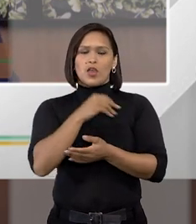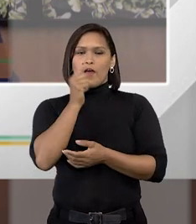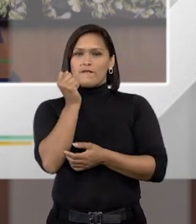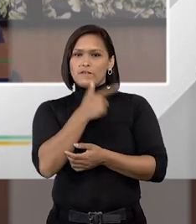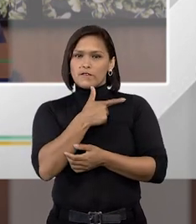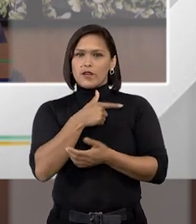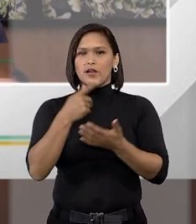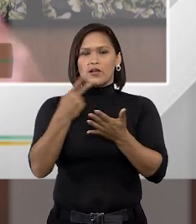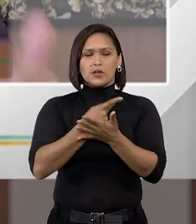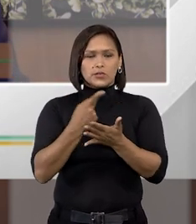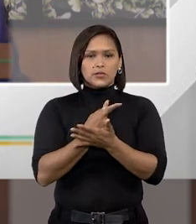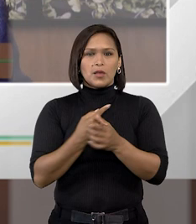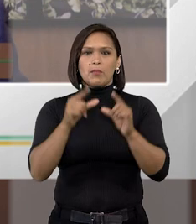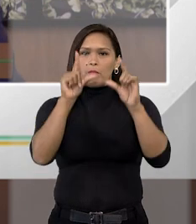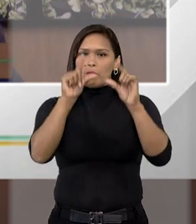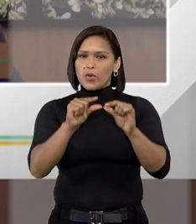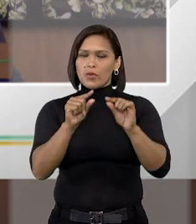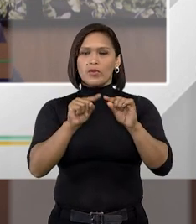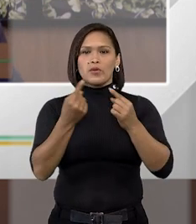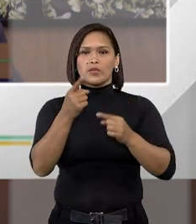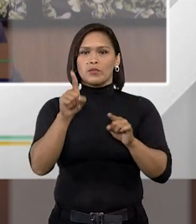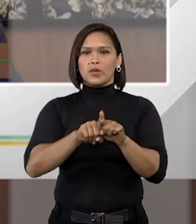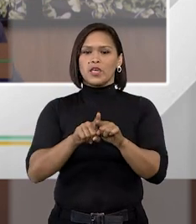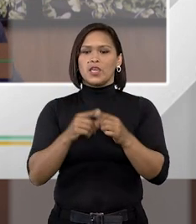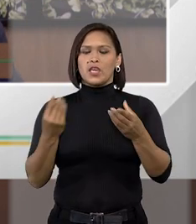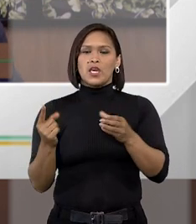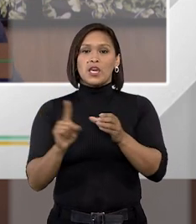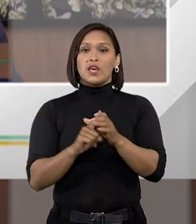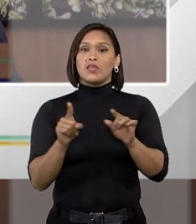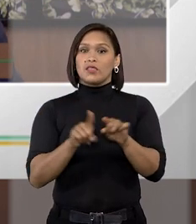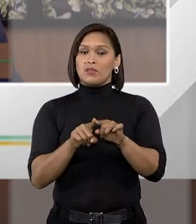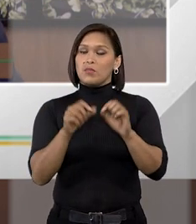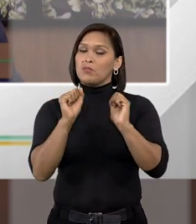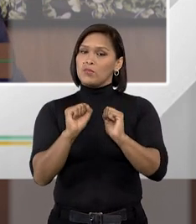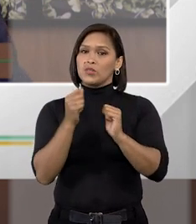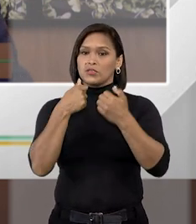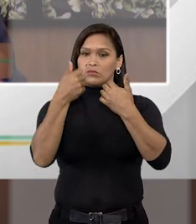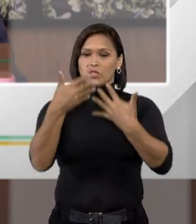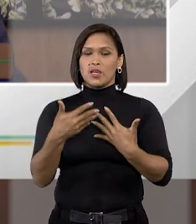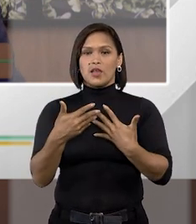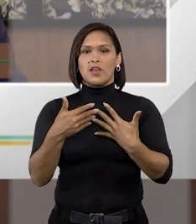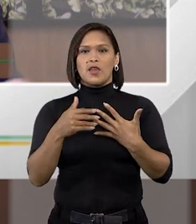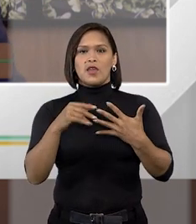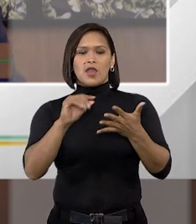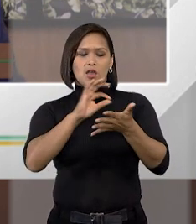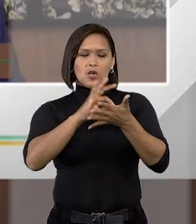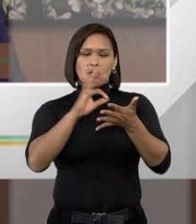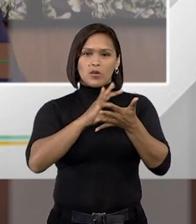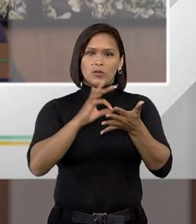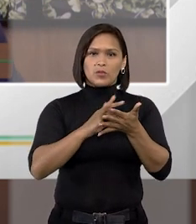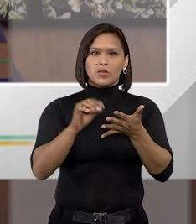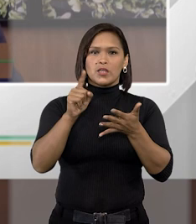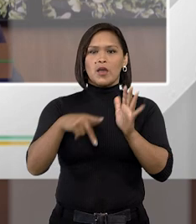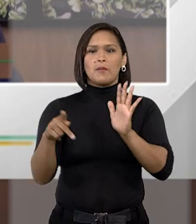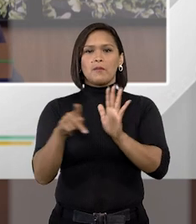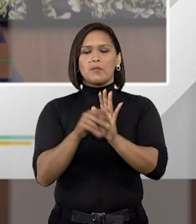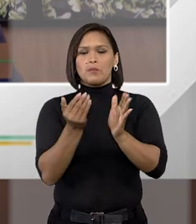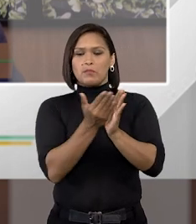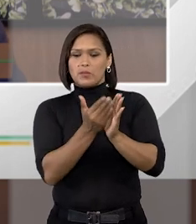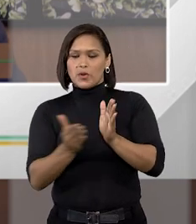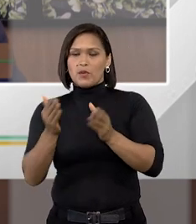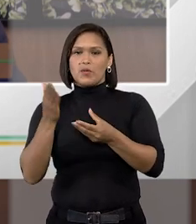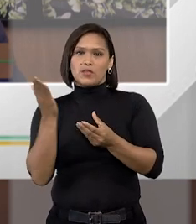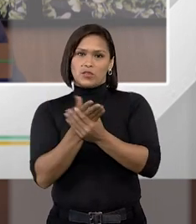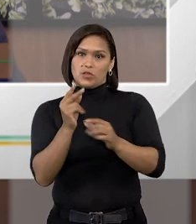reconhecimento de quase que nunca há inclusive a montagem de um arcabouço probatório